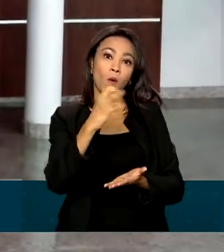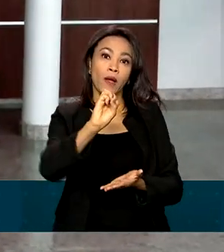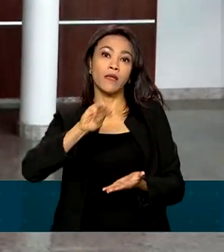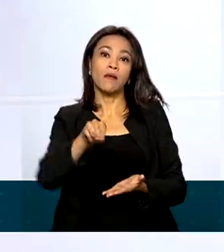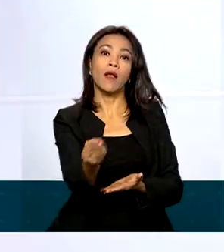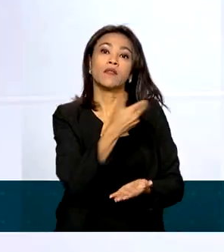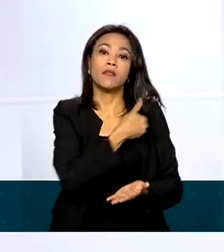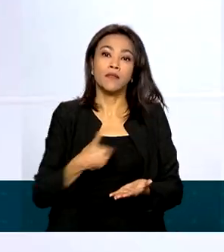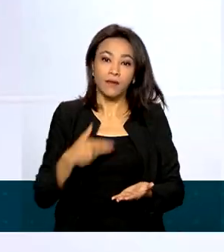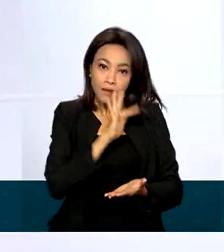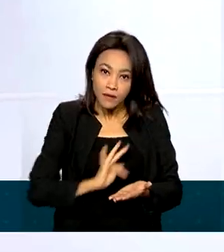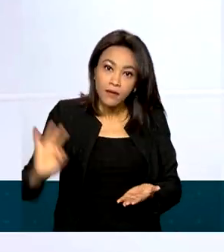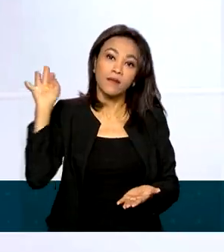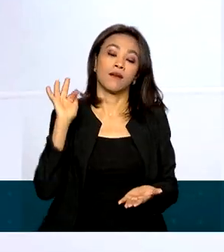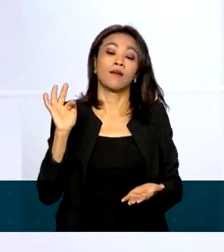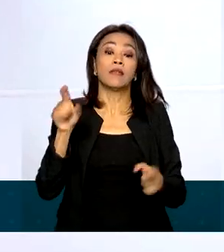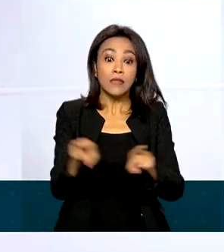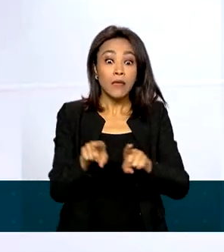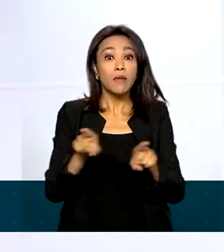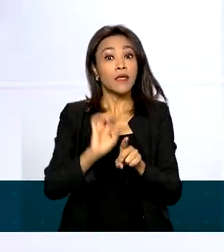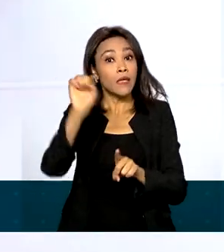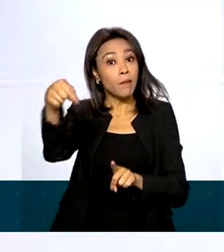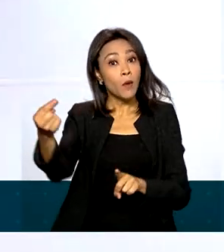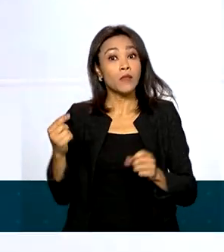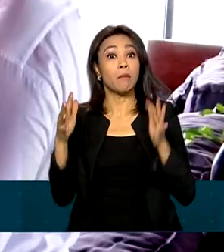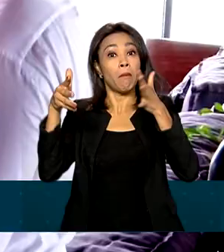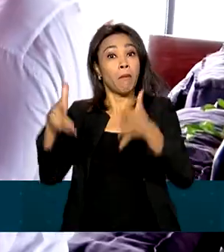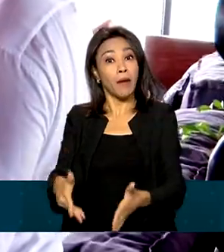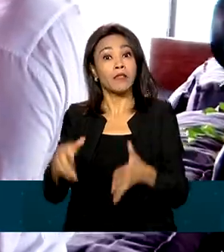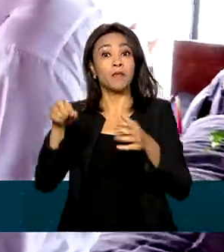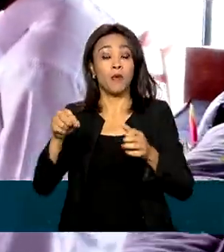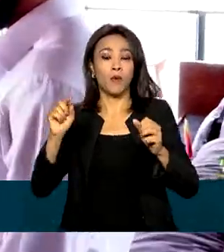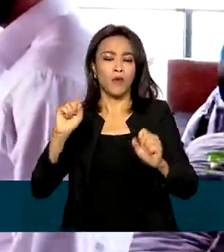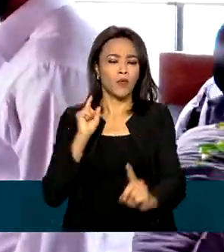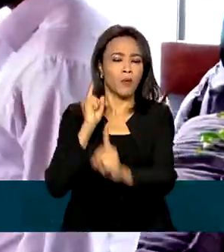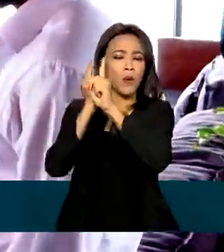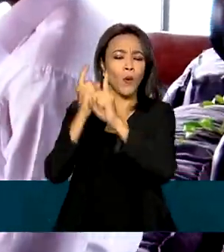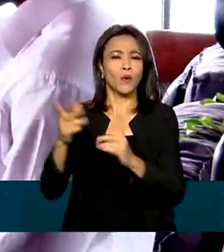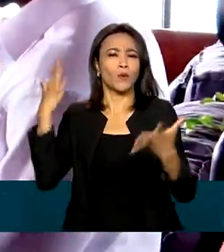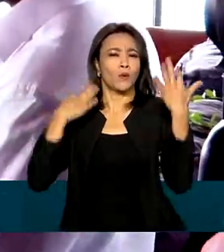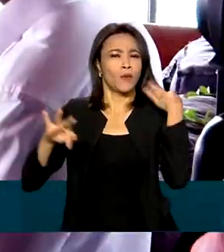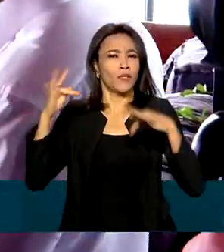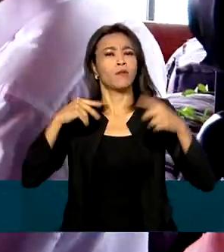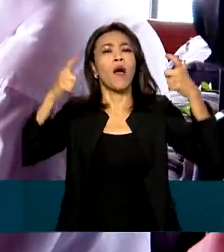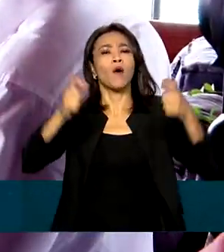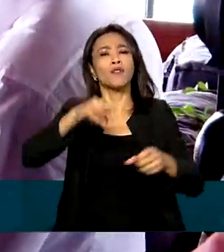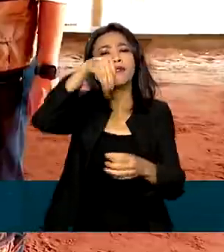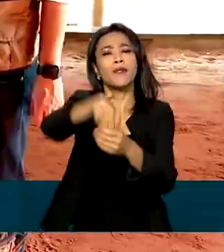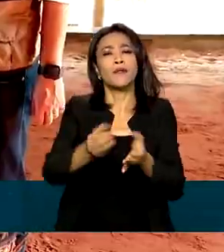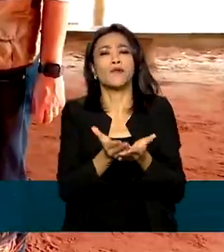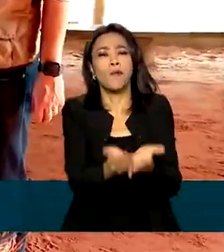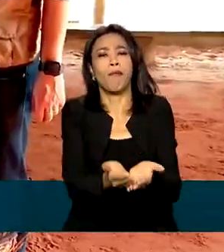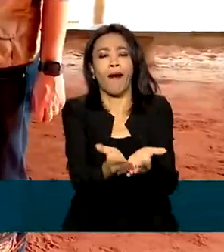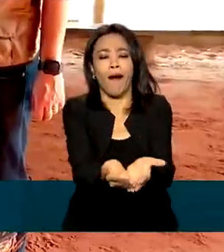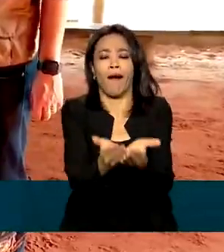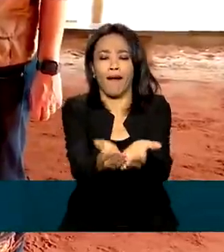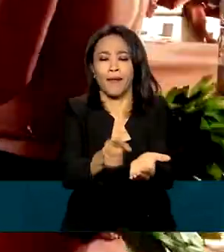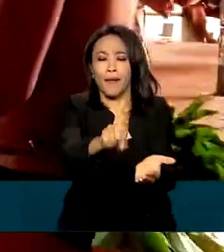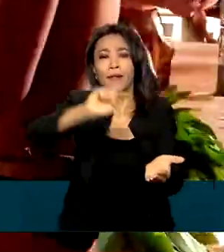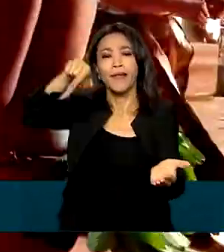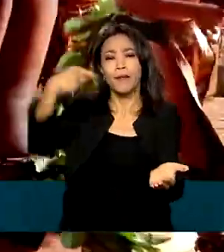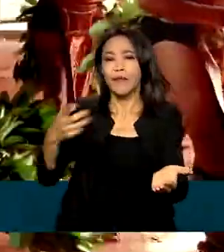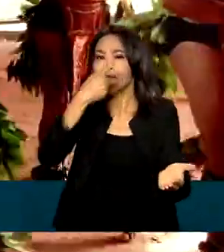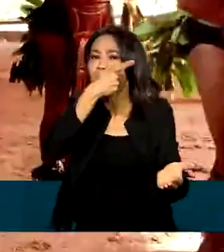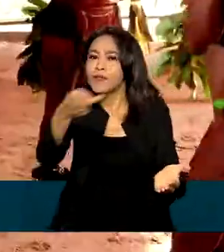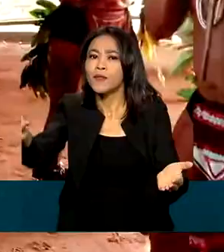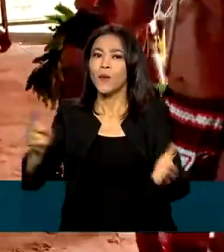federal. Ainda participou de evento turístico online transmitido diretamente de um barco no Rio Negro e visitou uma aldeia